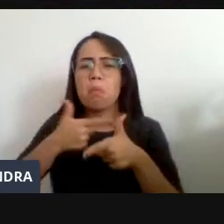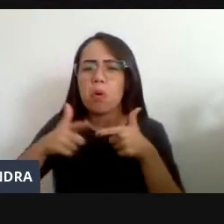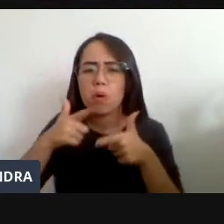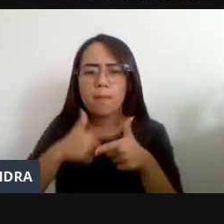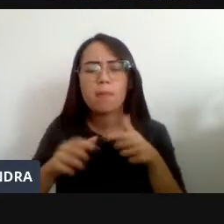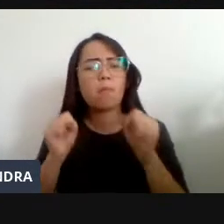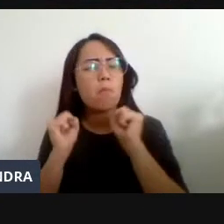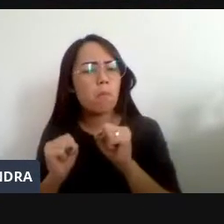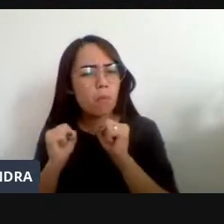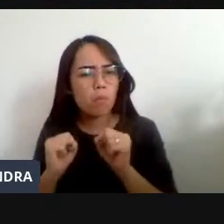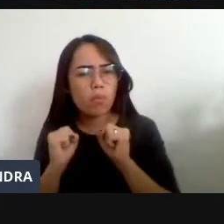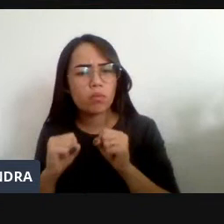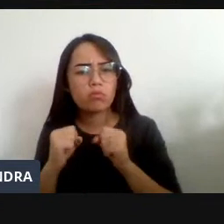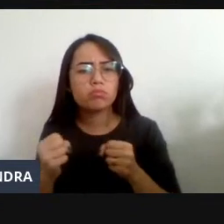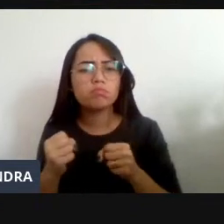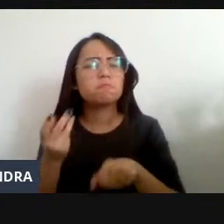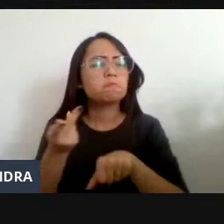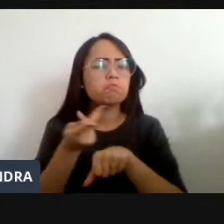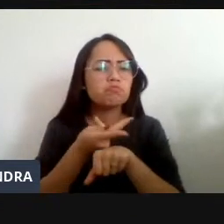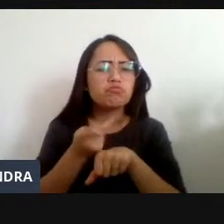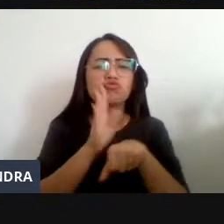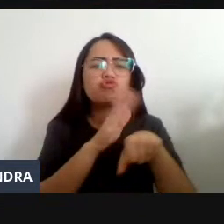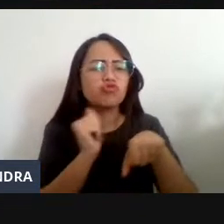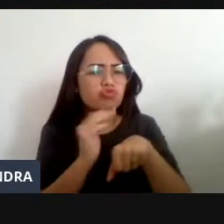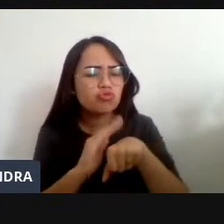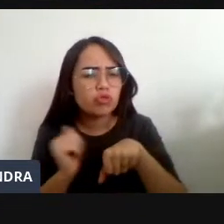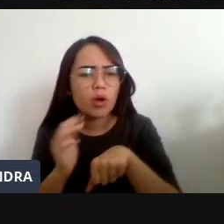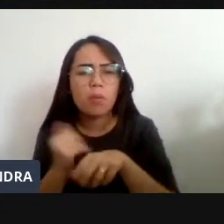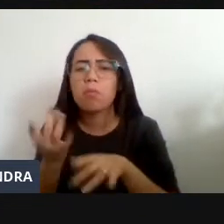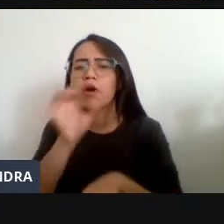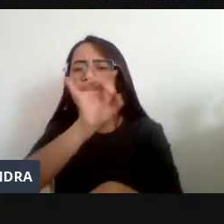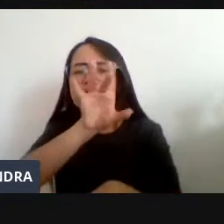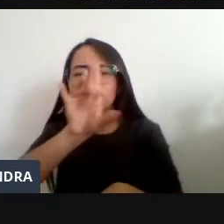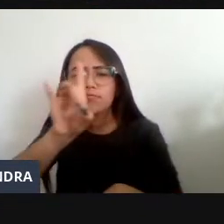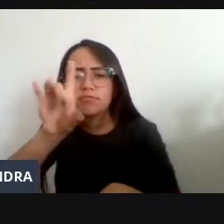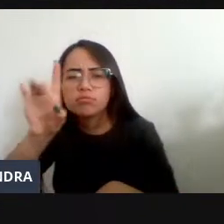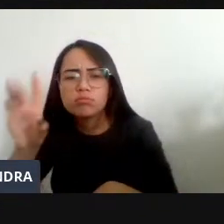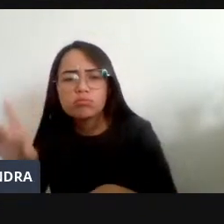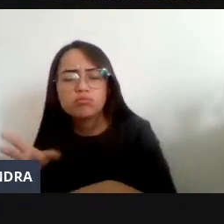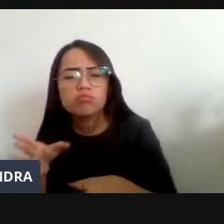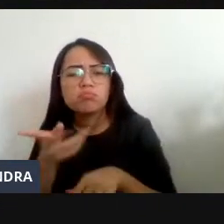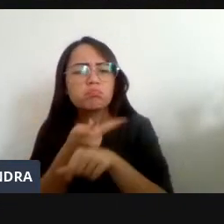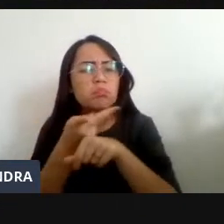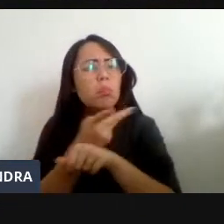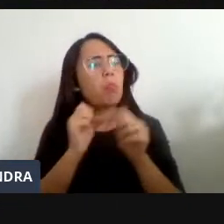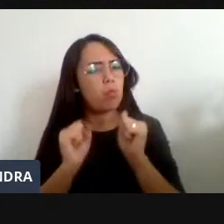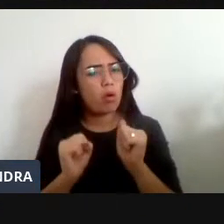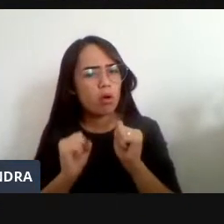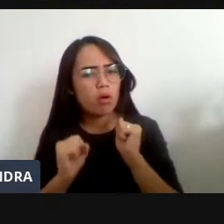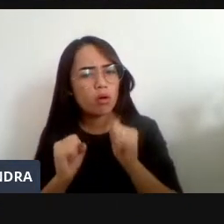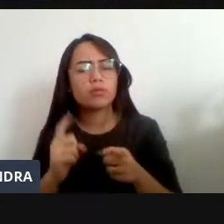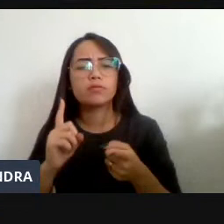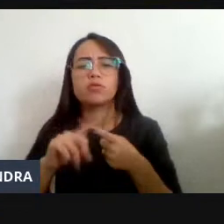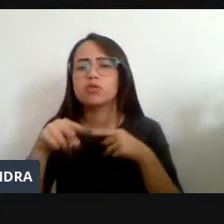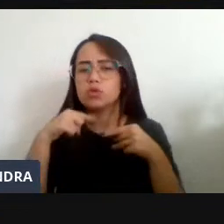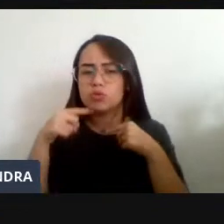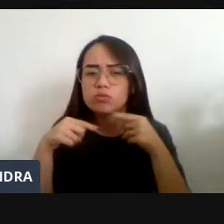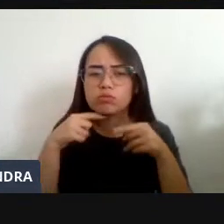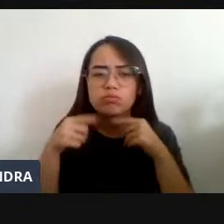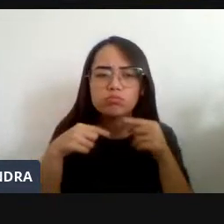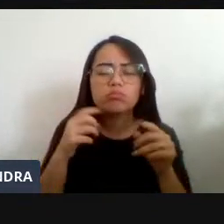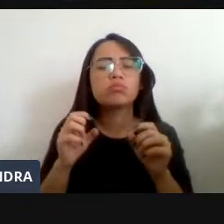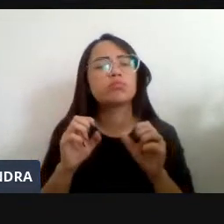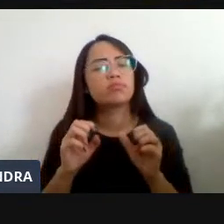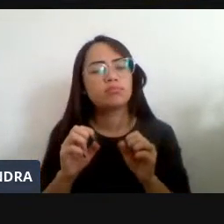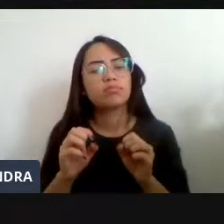Podem Nos Passar Podem Procurar Cada Um Desses Departamentos E Com Certeza Suas Dúvidas Seus Anseios